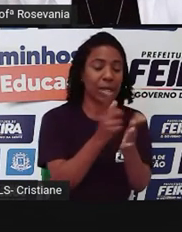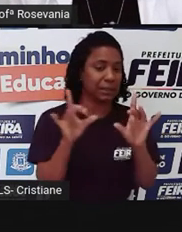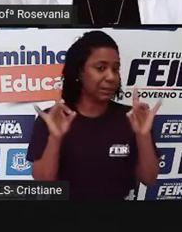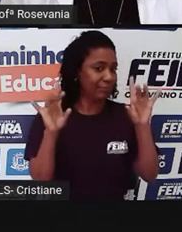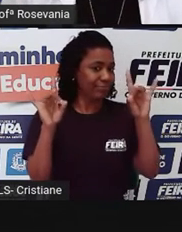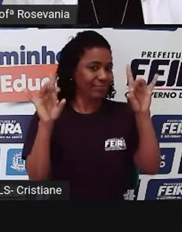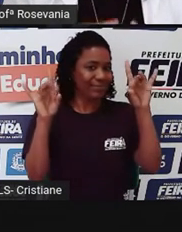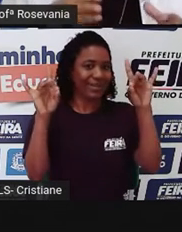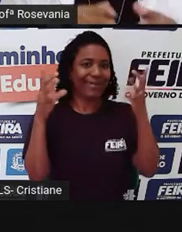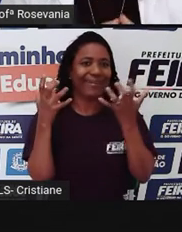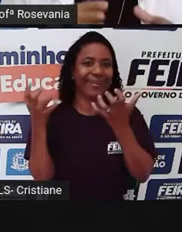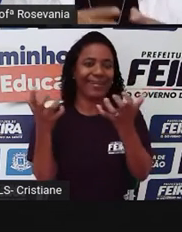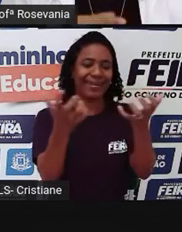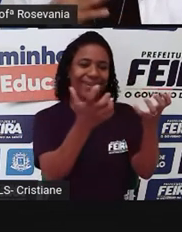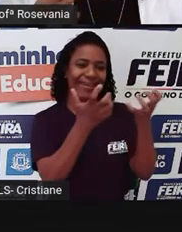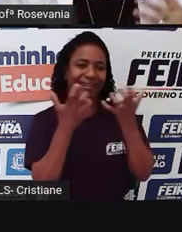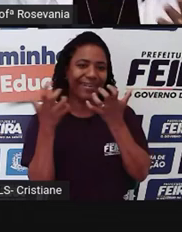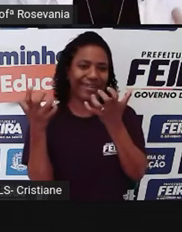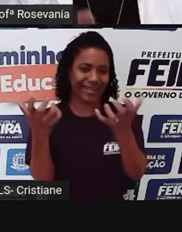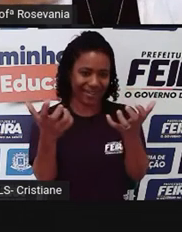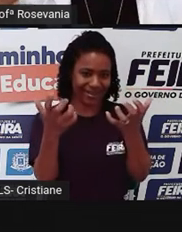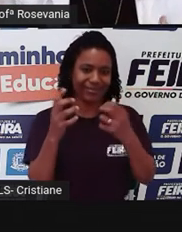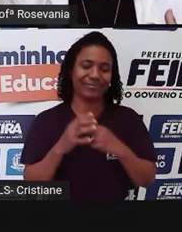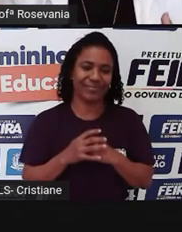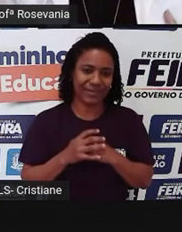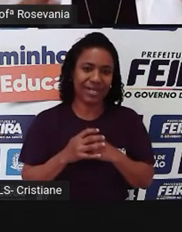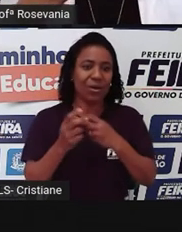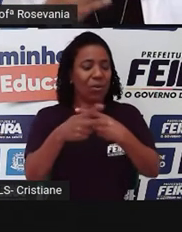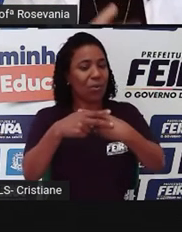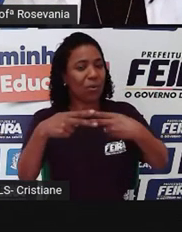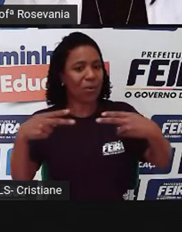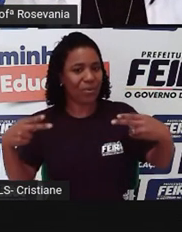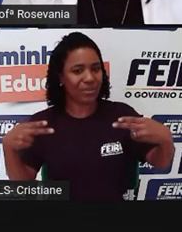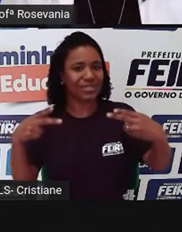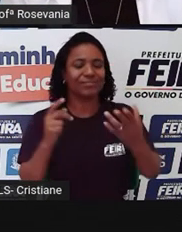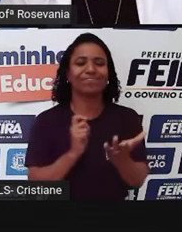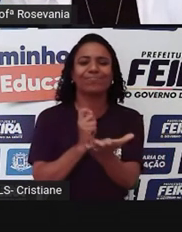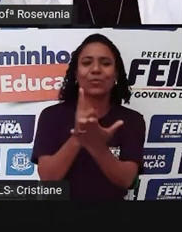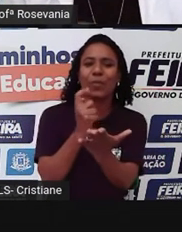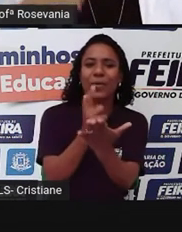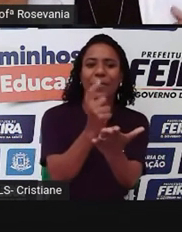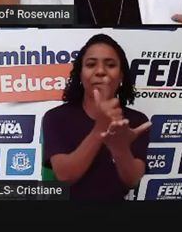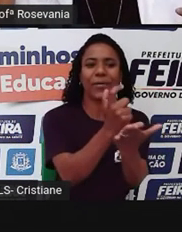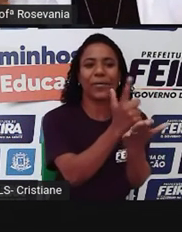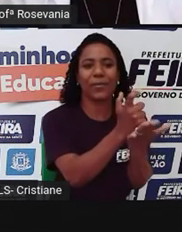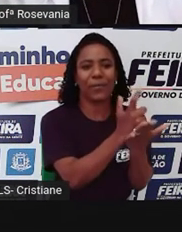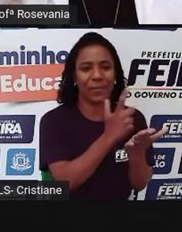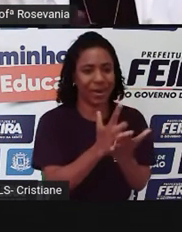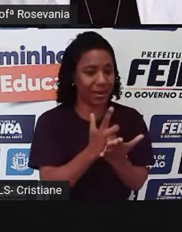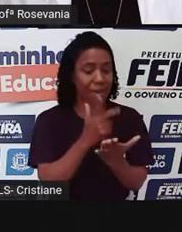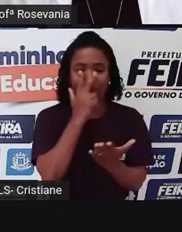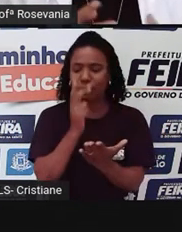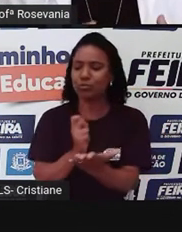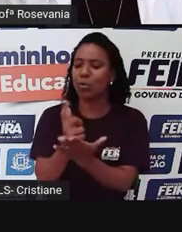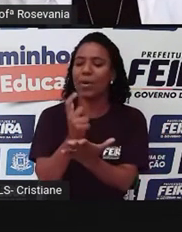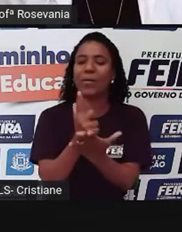então, nesse tipo de sociedade o consumo de certos produtos e serviços passou a ser entendido como sinal de poder,